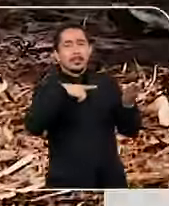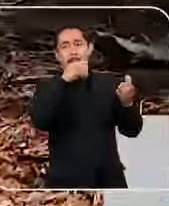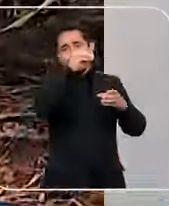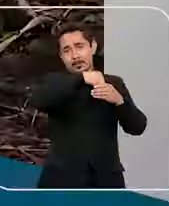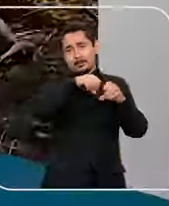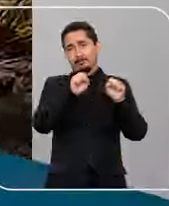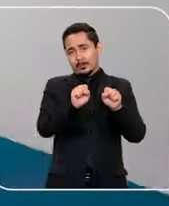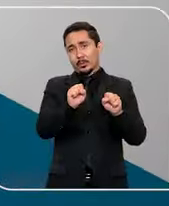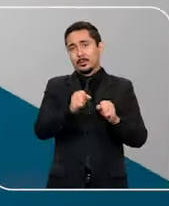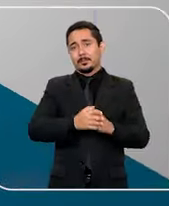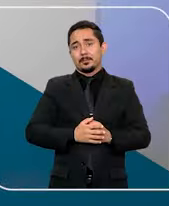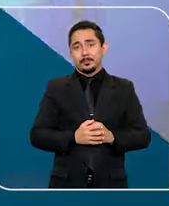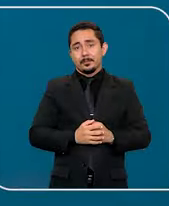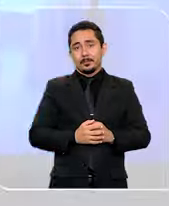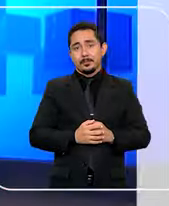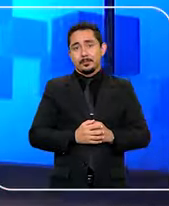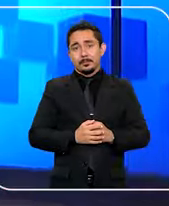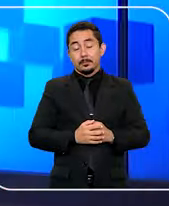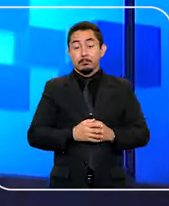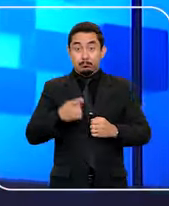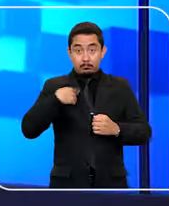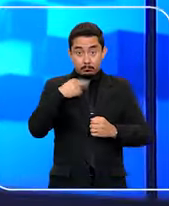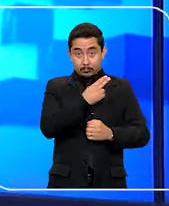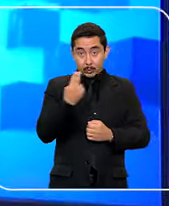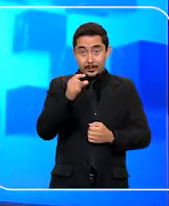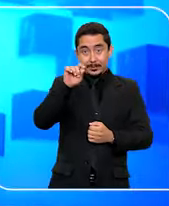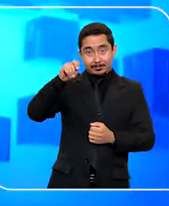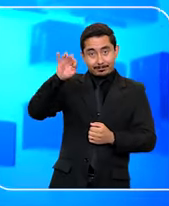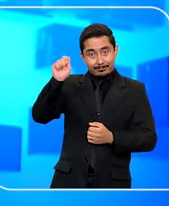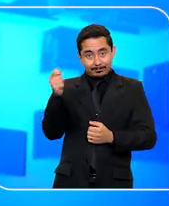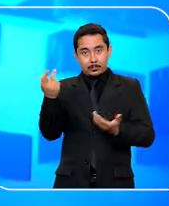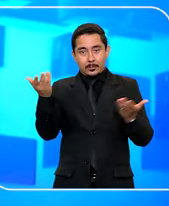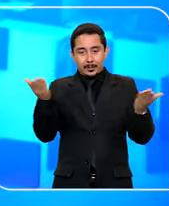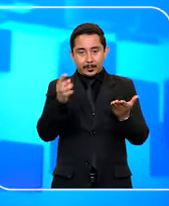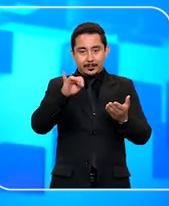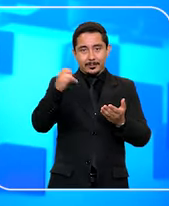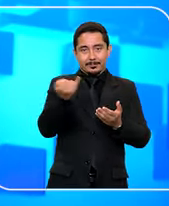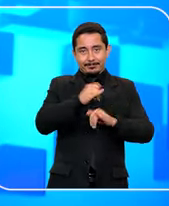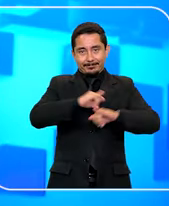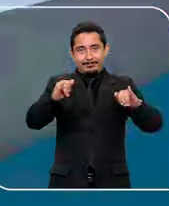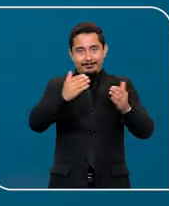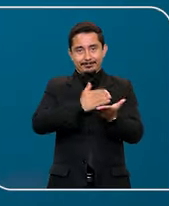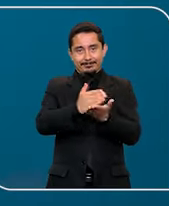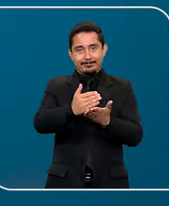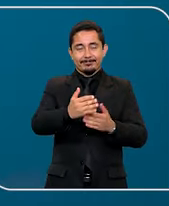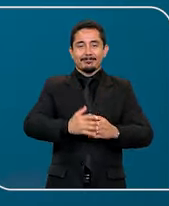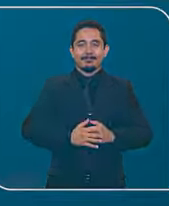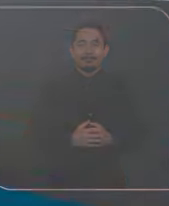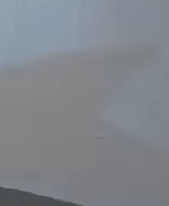reconhecimento criminal. Eu sou Samanta Pessanha e o STJ Notícias está no ar.